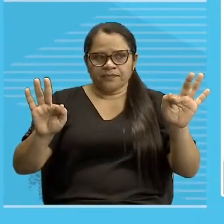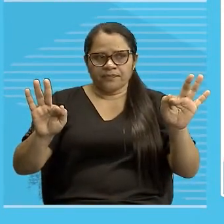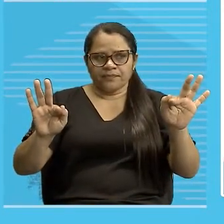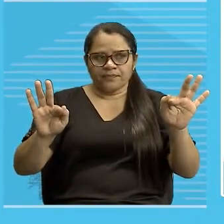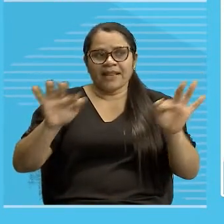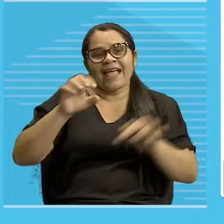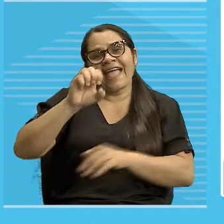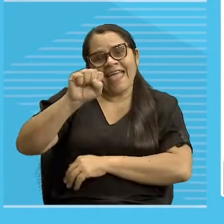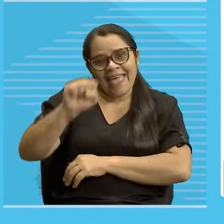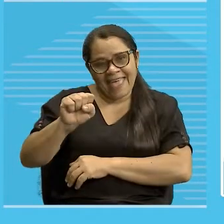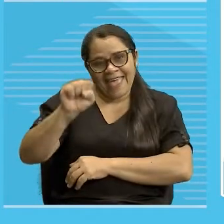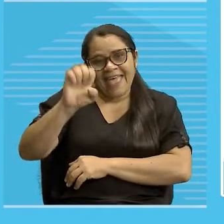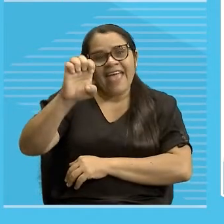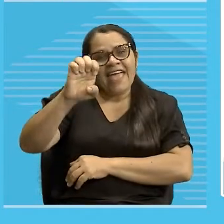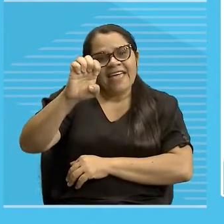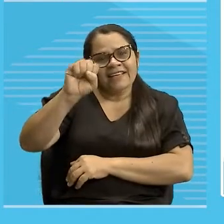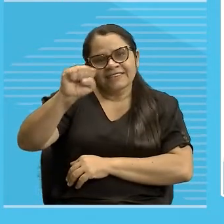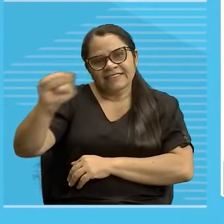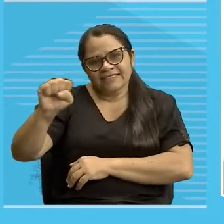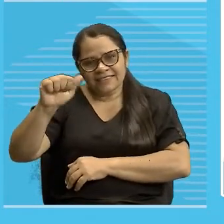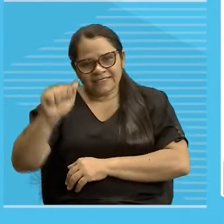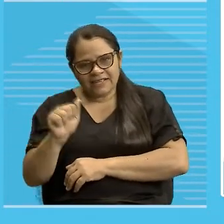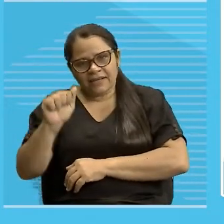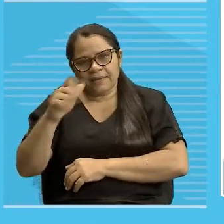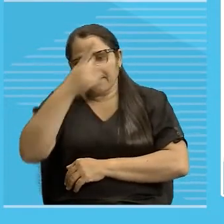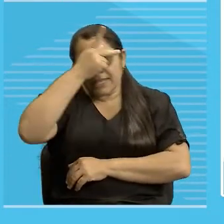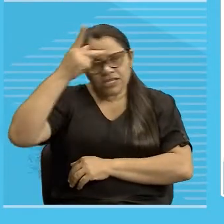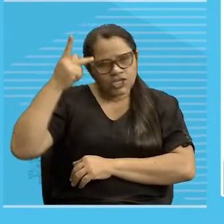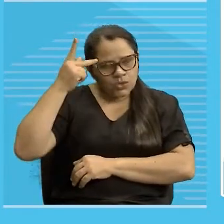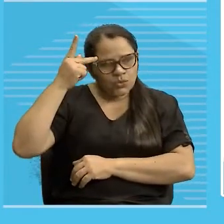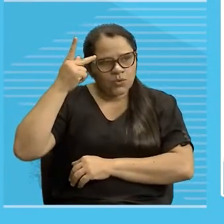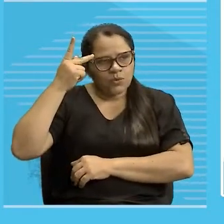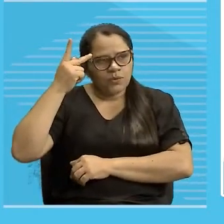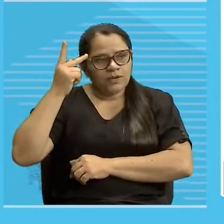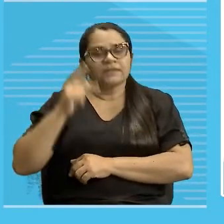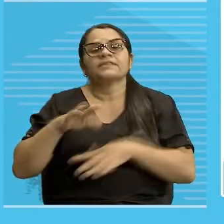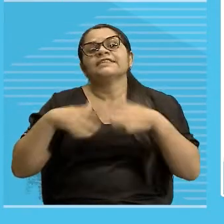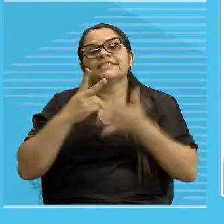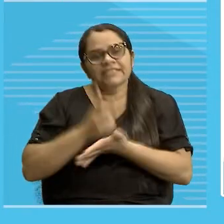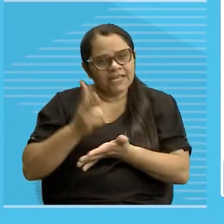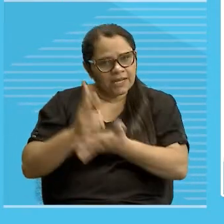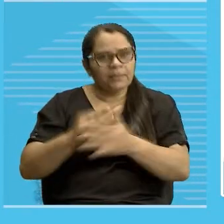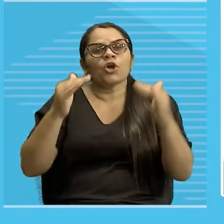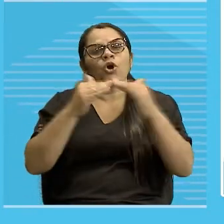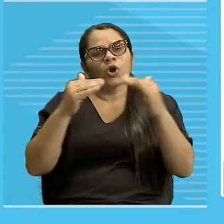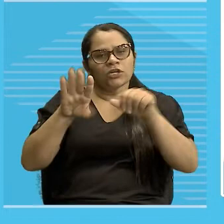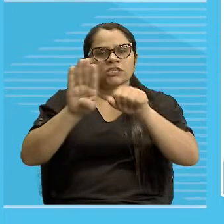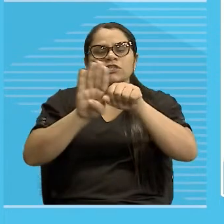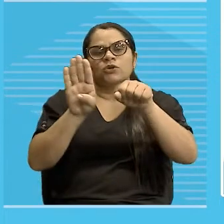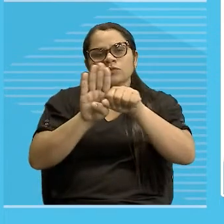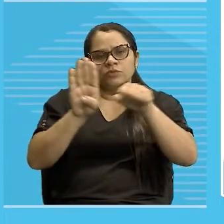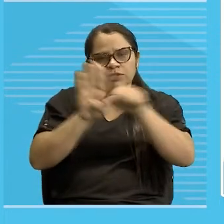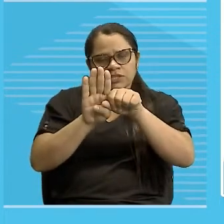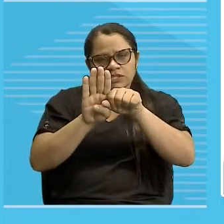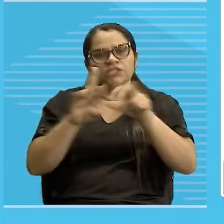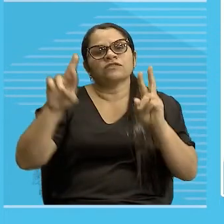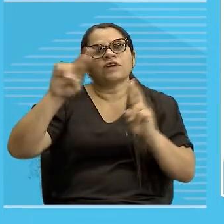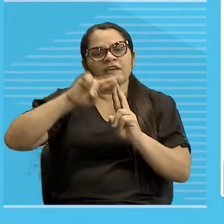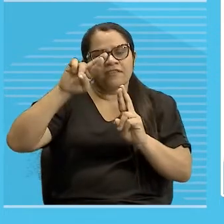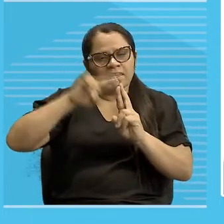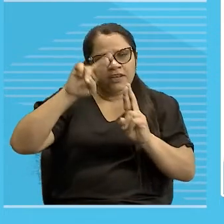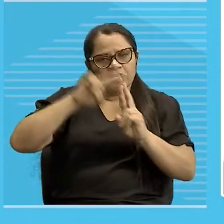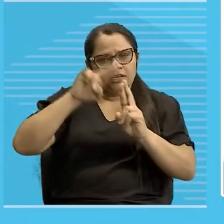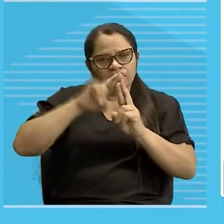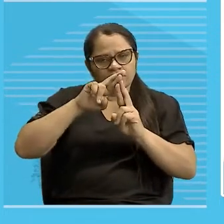essa pessoa, ó. Está vendo? Sempre concordando com o substantivo a que se refere.